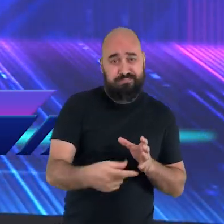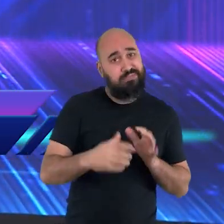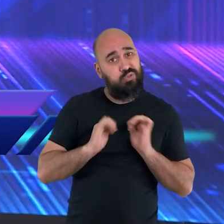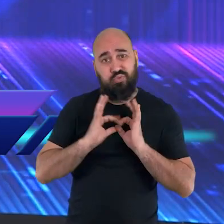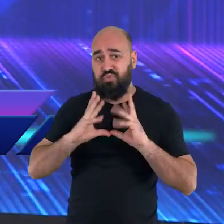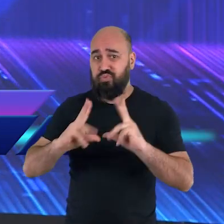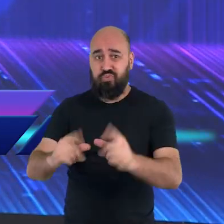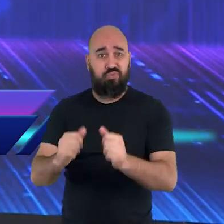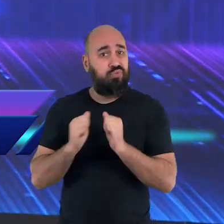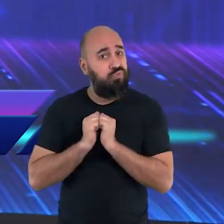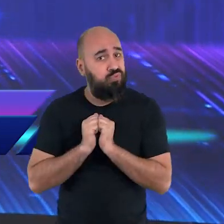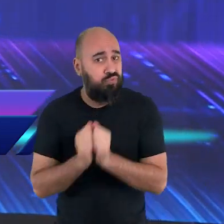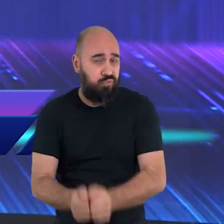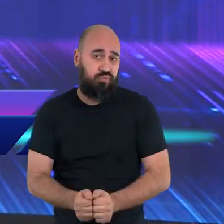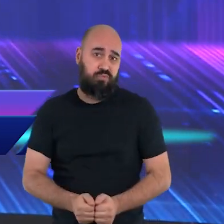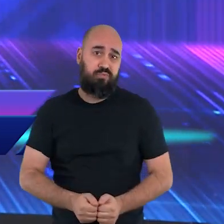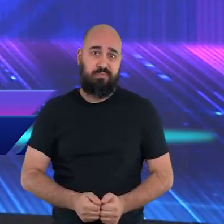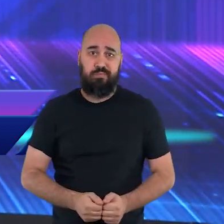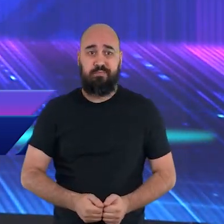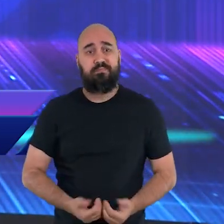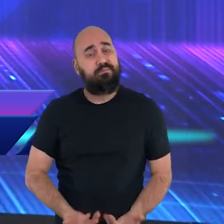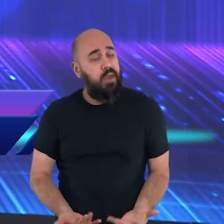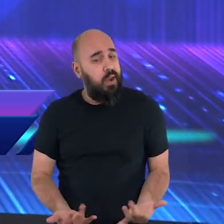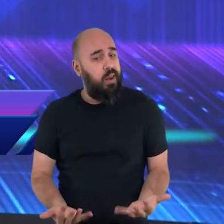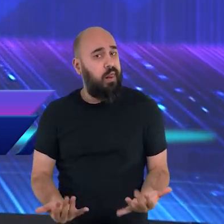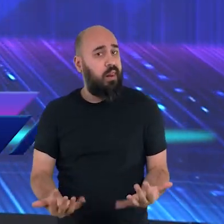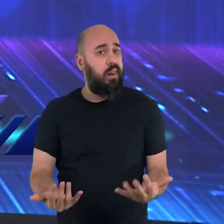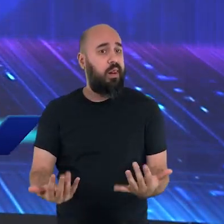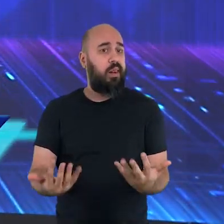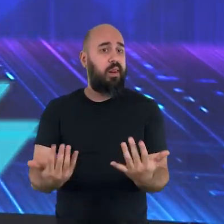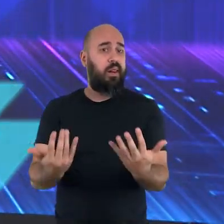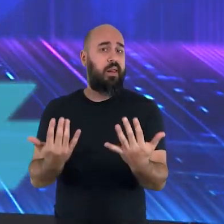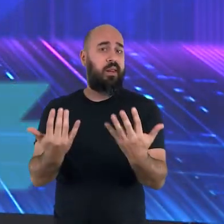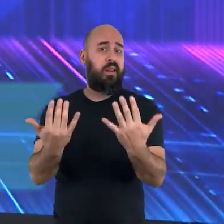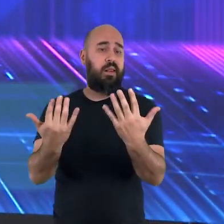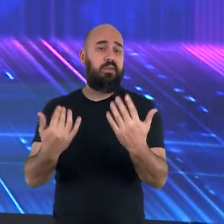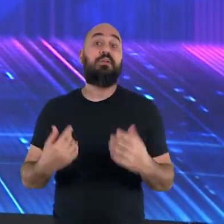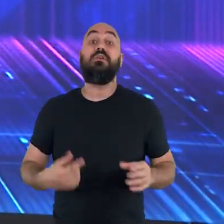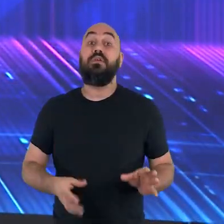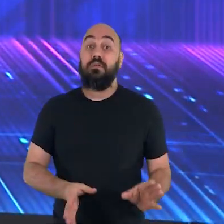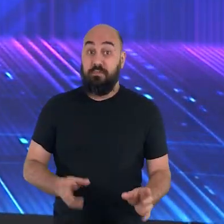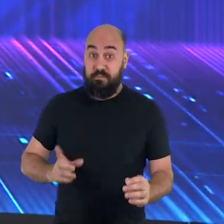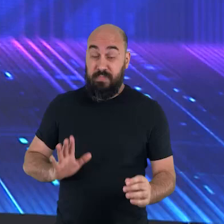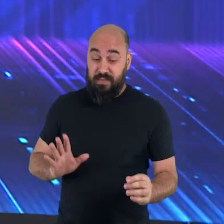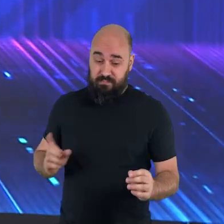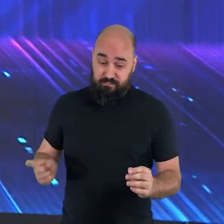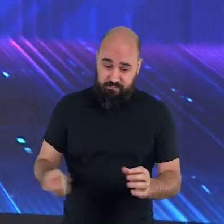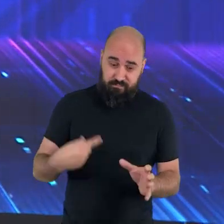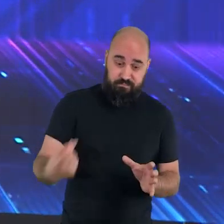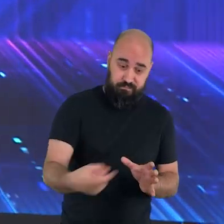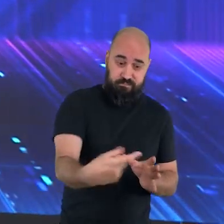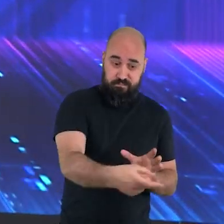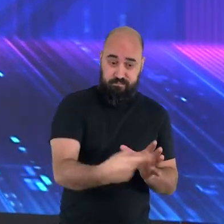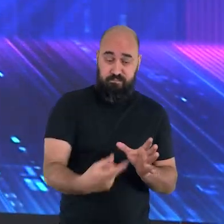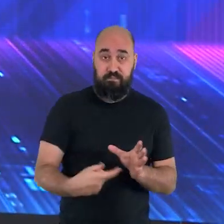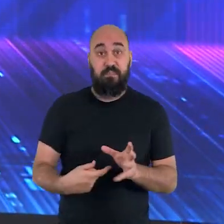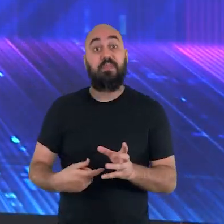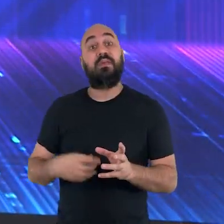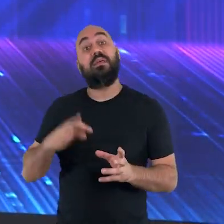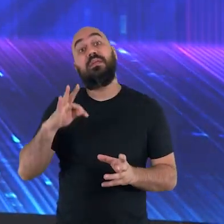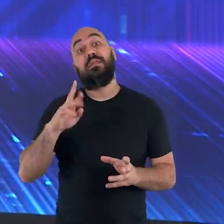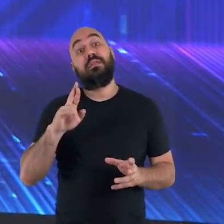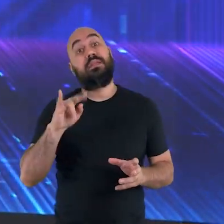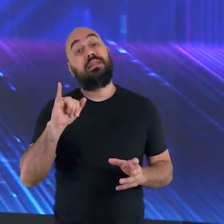o que o ceifeiro vai buscar. E assim também é com Deus. Ele voltará a este mundo para